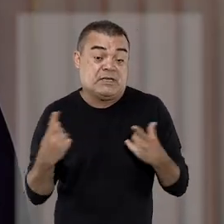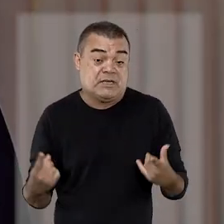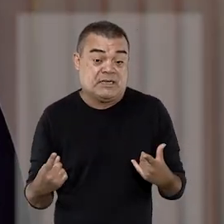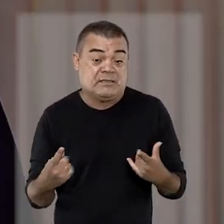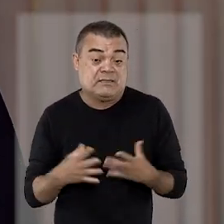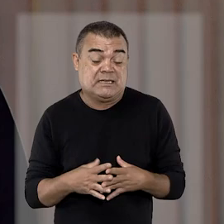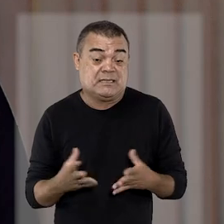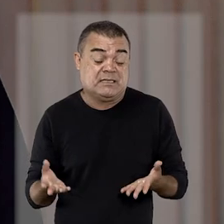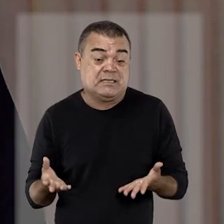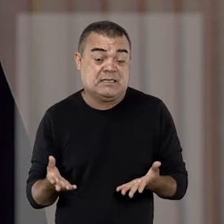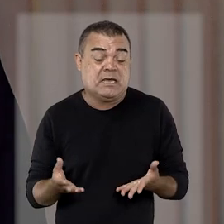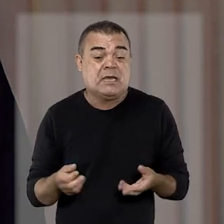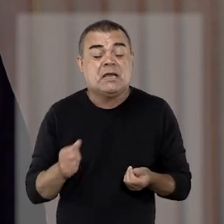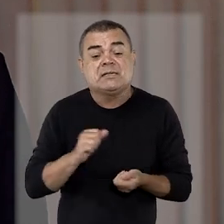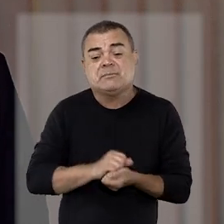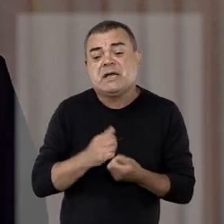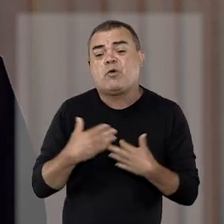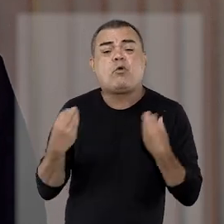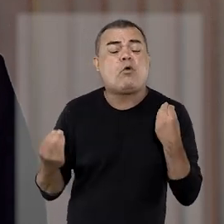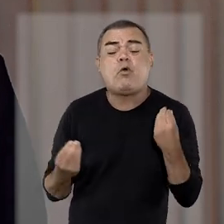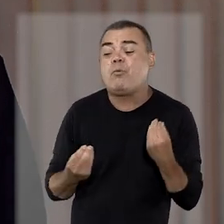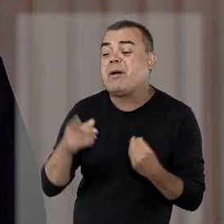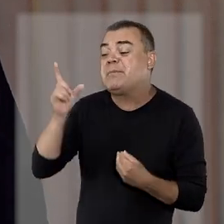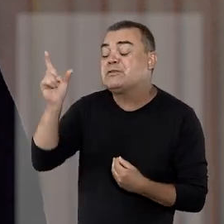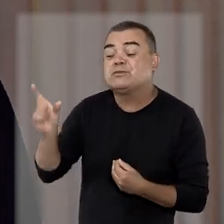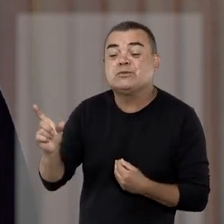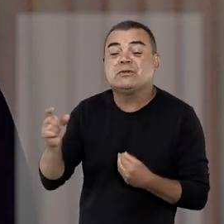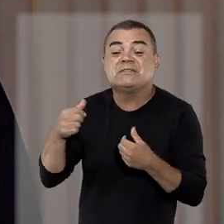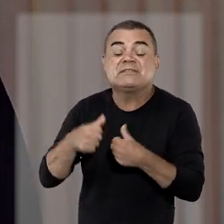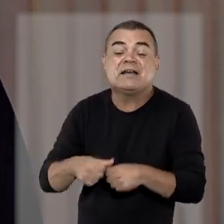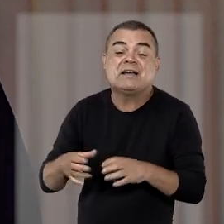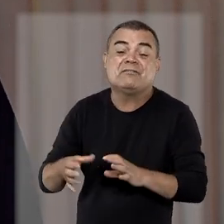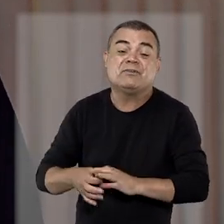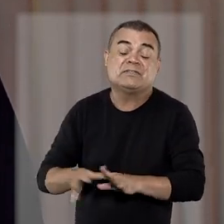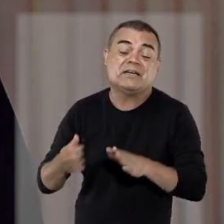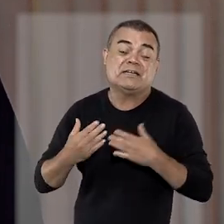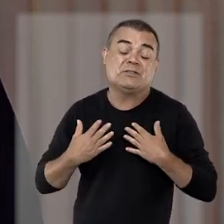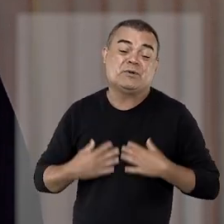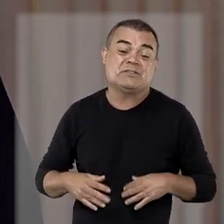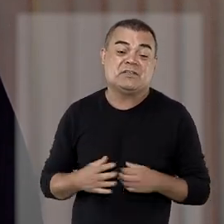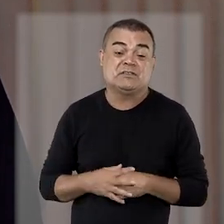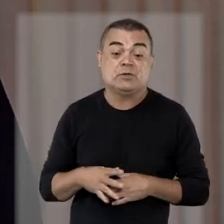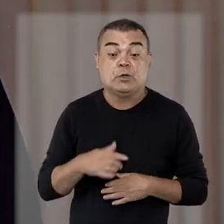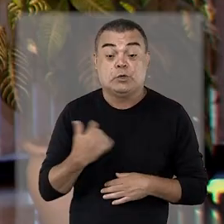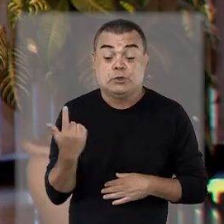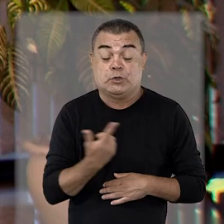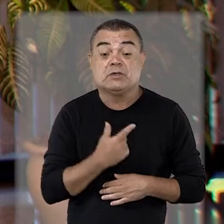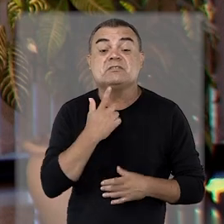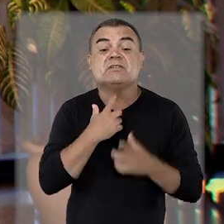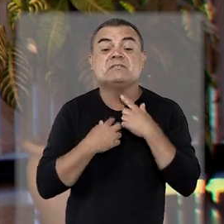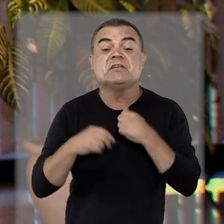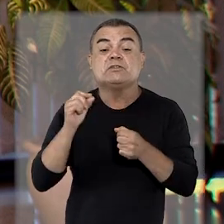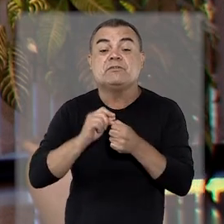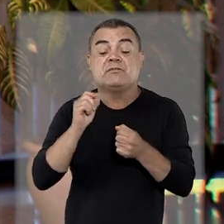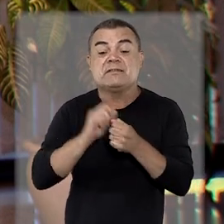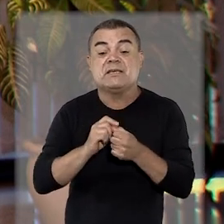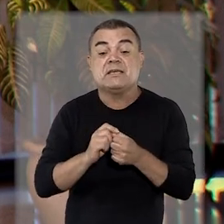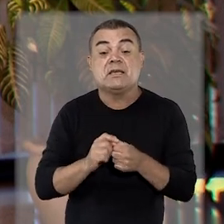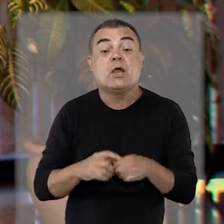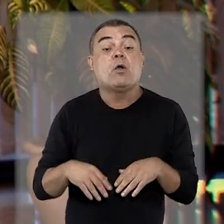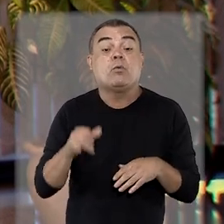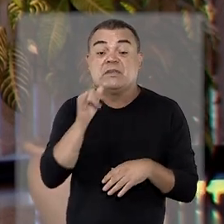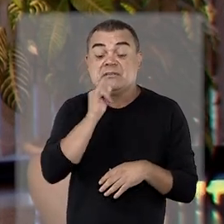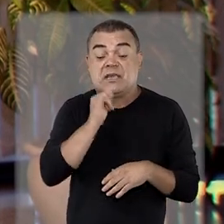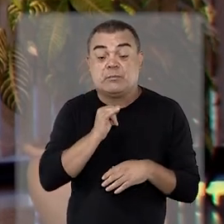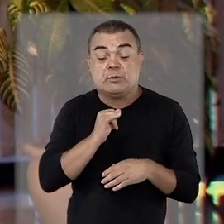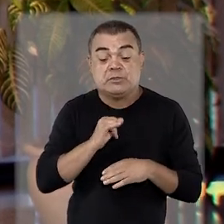mas a gente tem que captar como é aquela pessoa para poder deixá-la à vontade aqui com a gente. Esse era o nosso desejo,